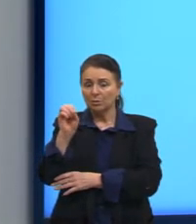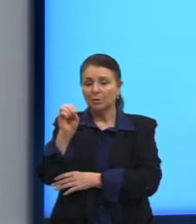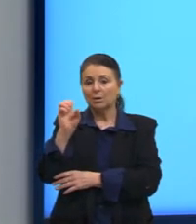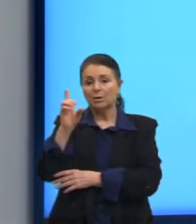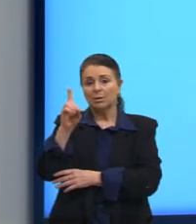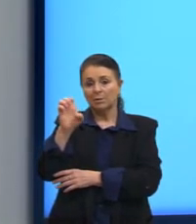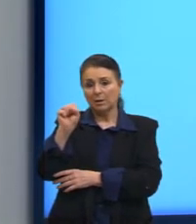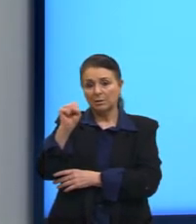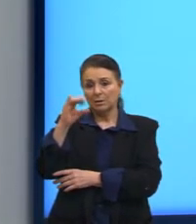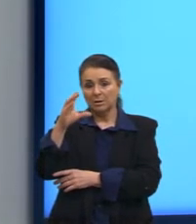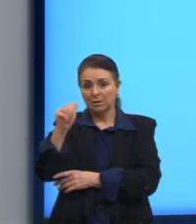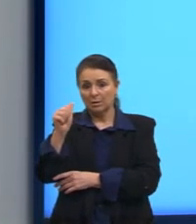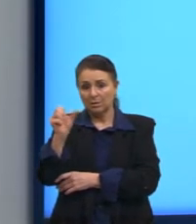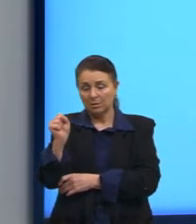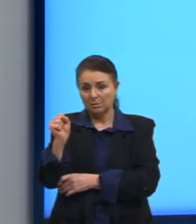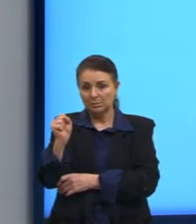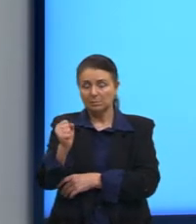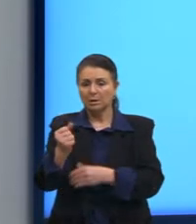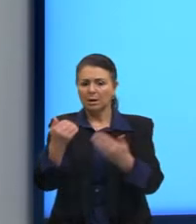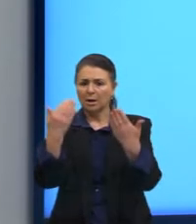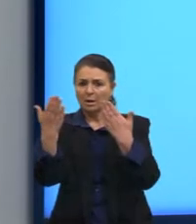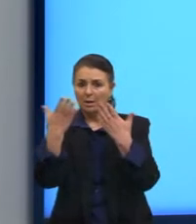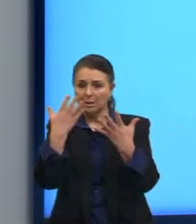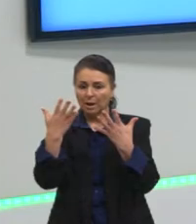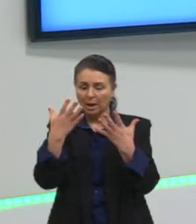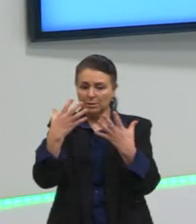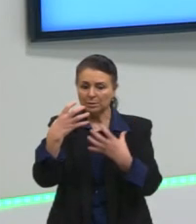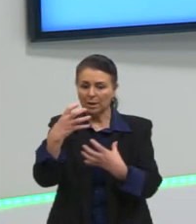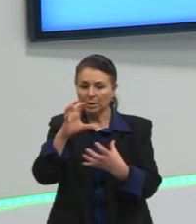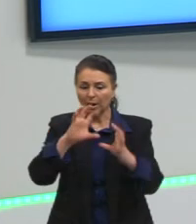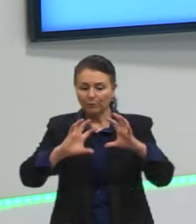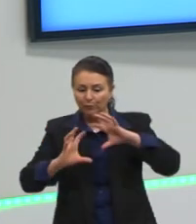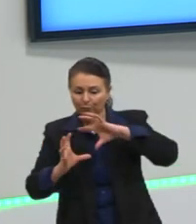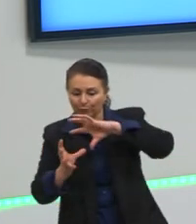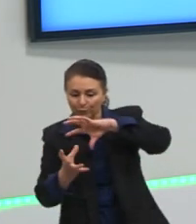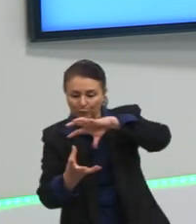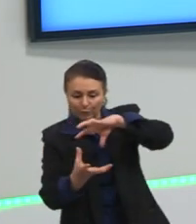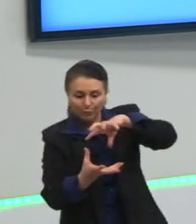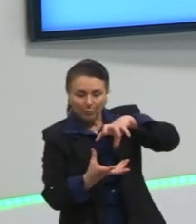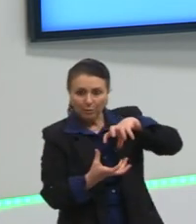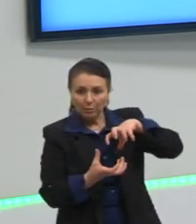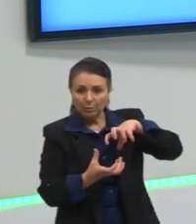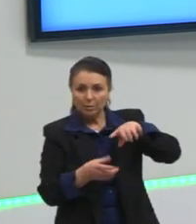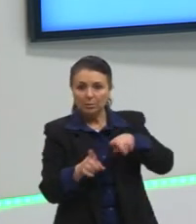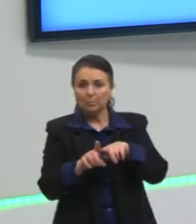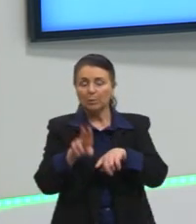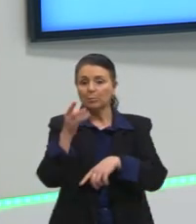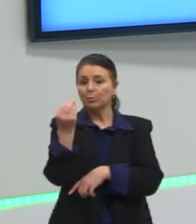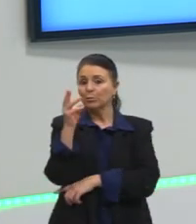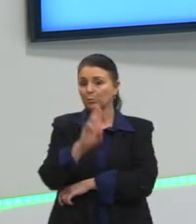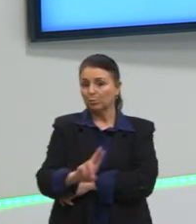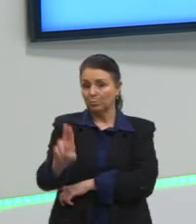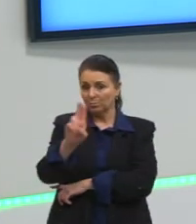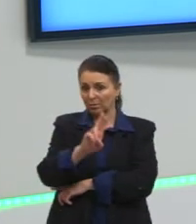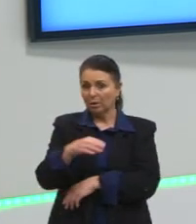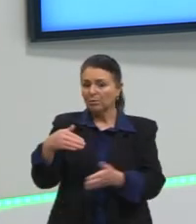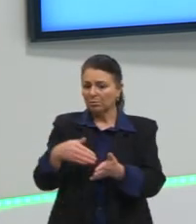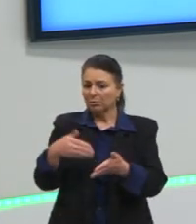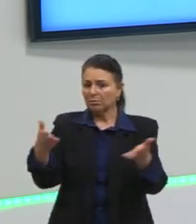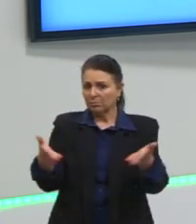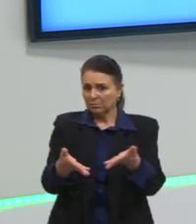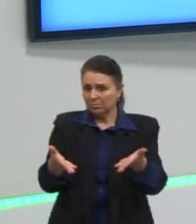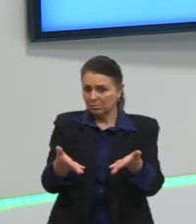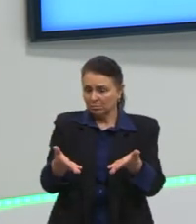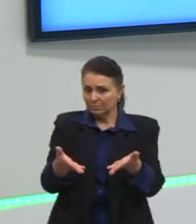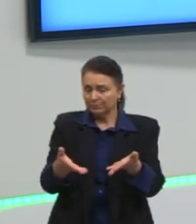A análise do formato ali da Terra, né? Ainda é muito utilizado nos dias de hoje, ali, como eu